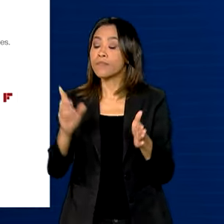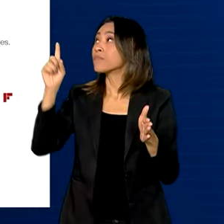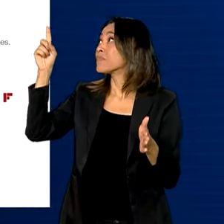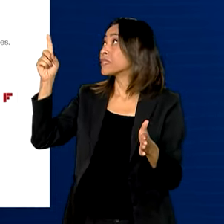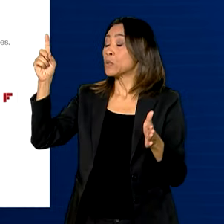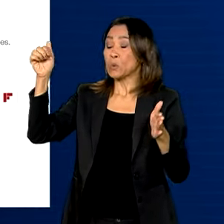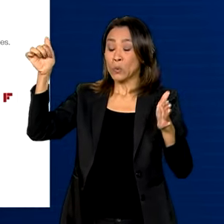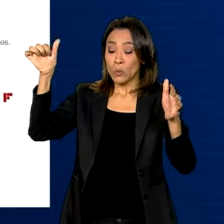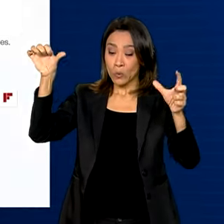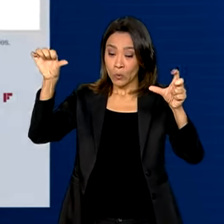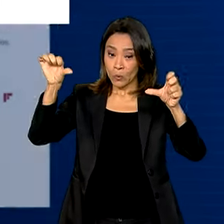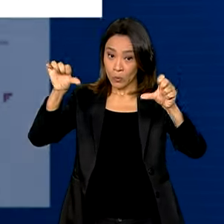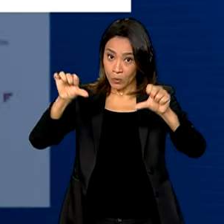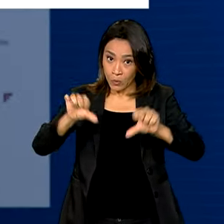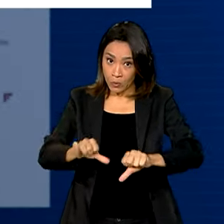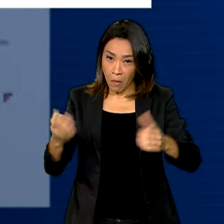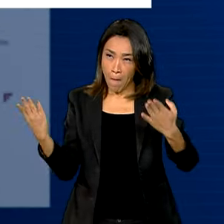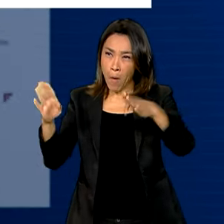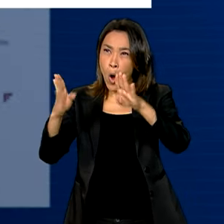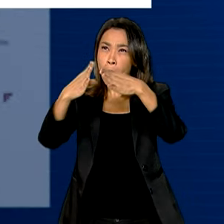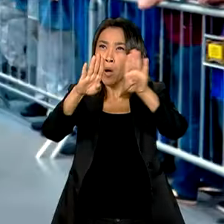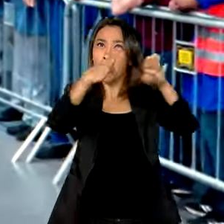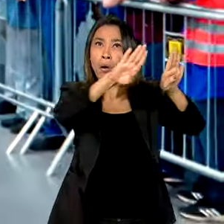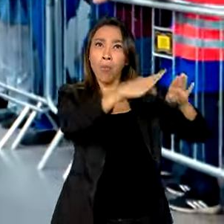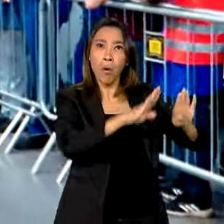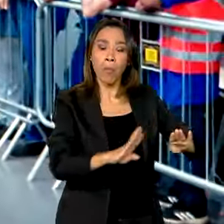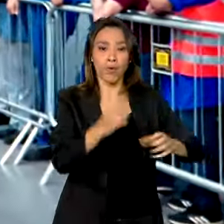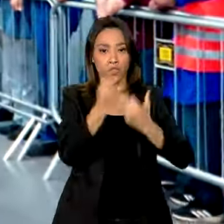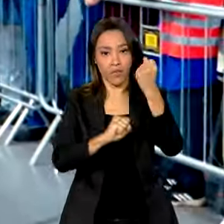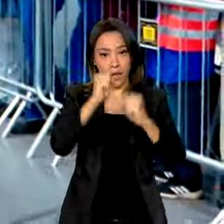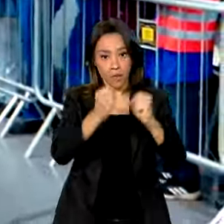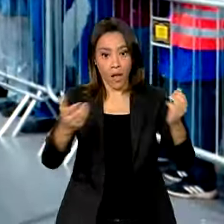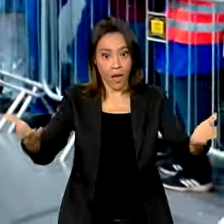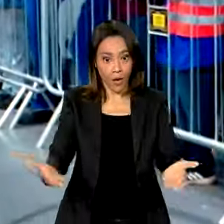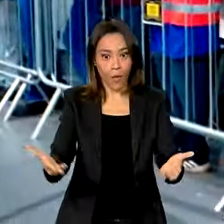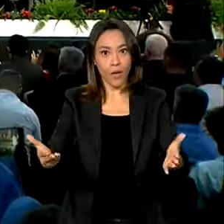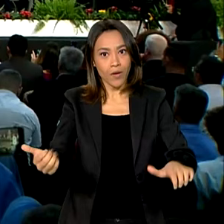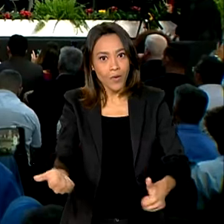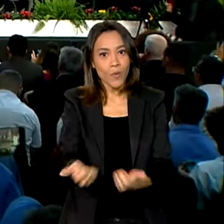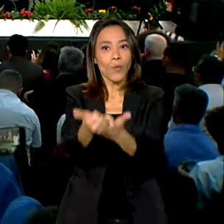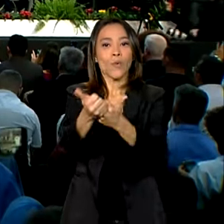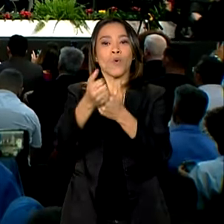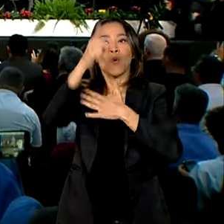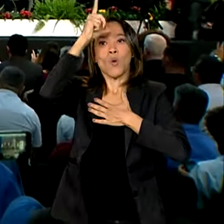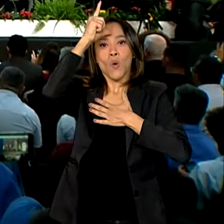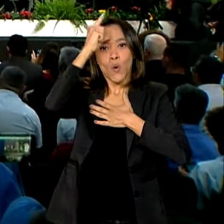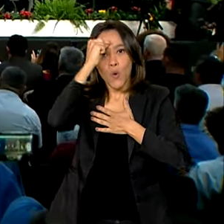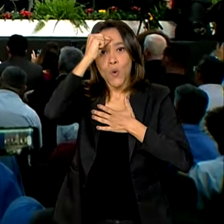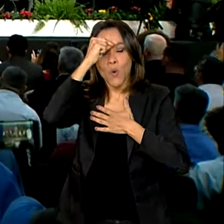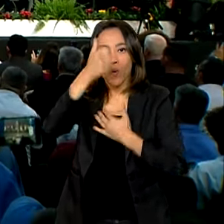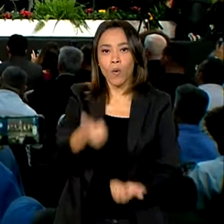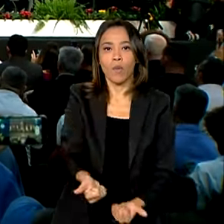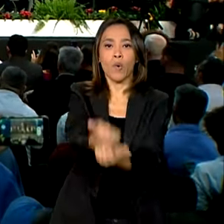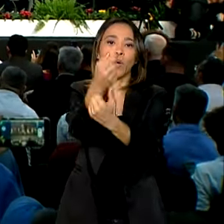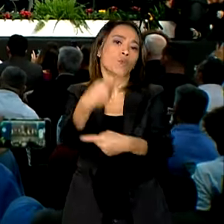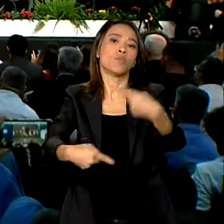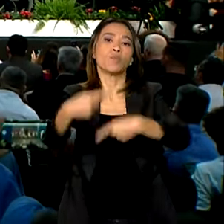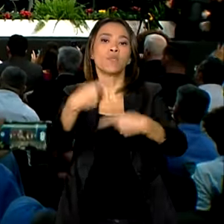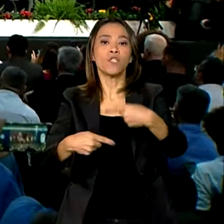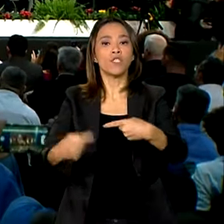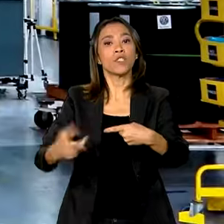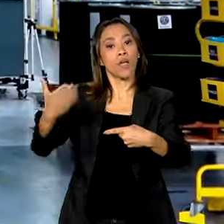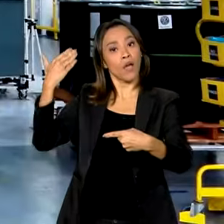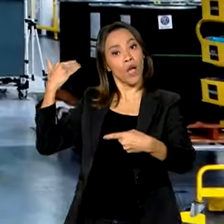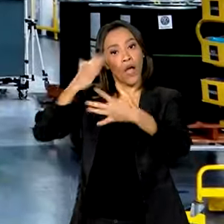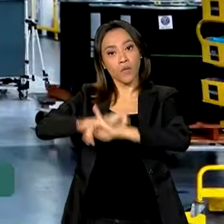vacas magras e do fechamento de fábricas, o setor ganha fôlego com políticas e investimentos anunciados pelo